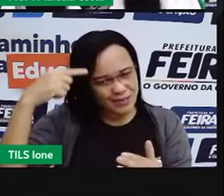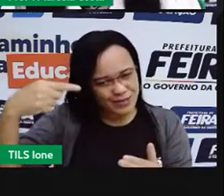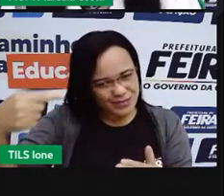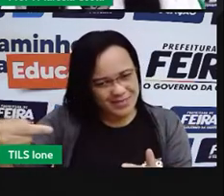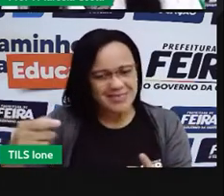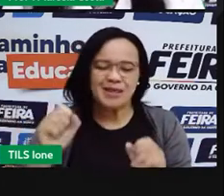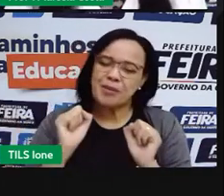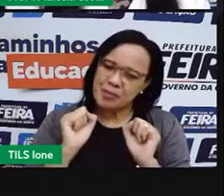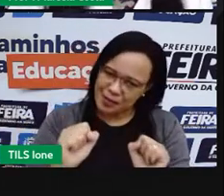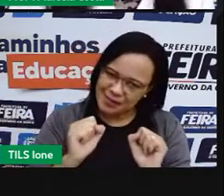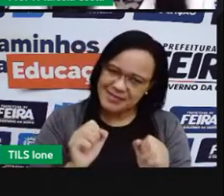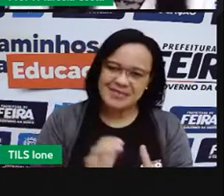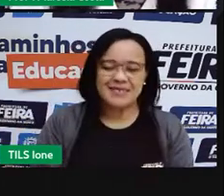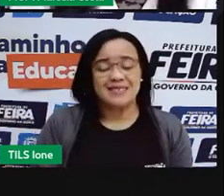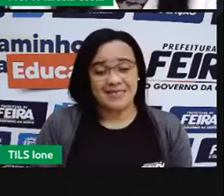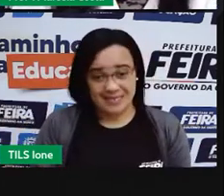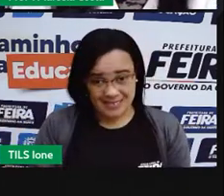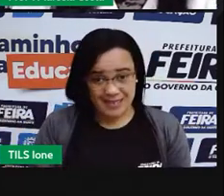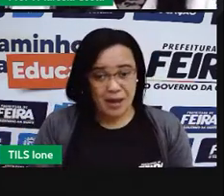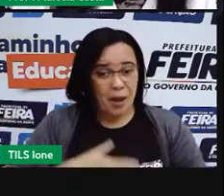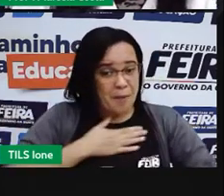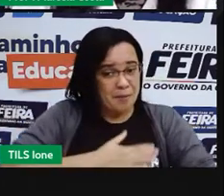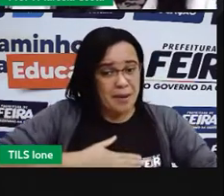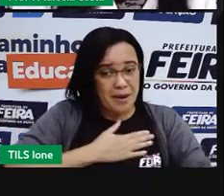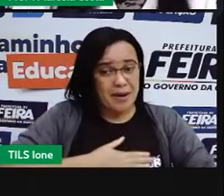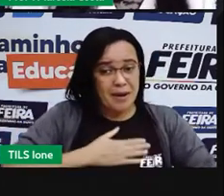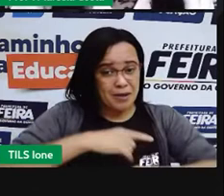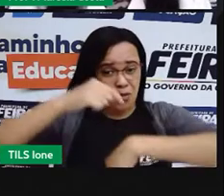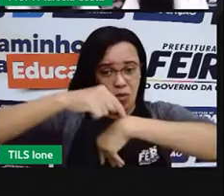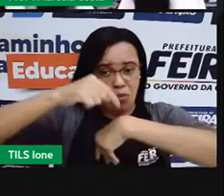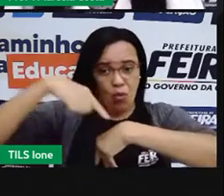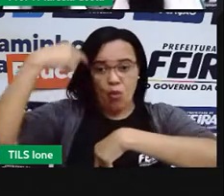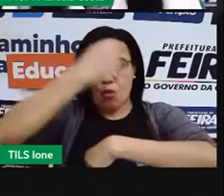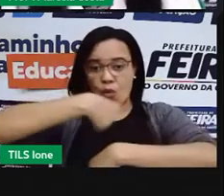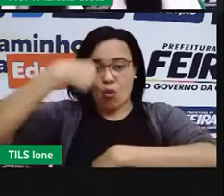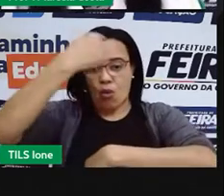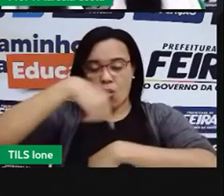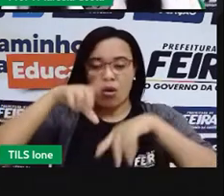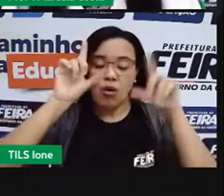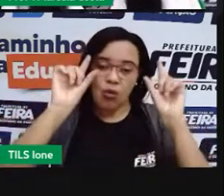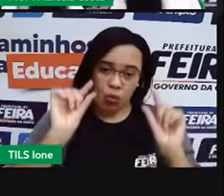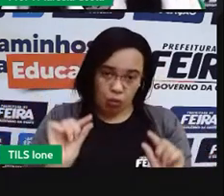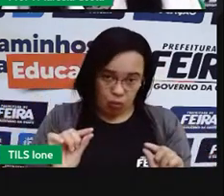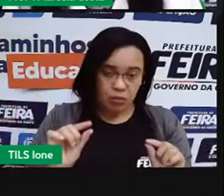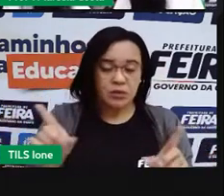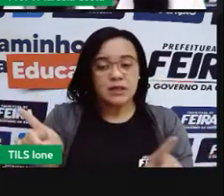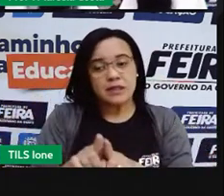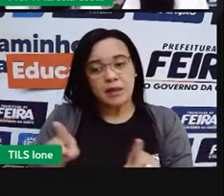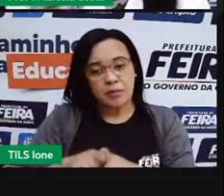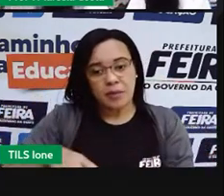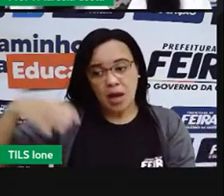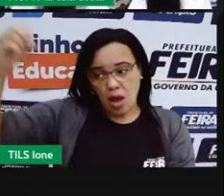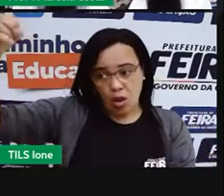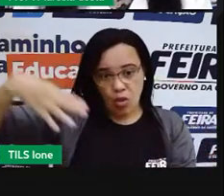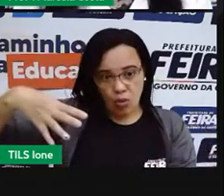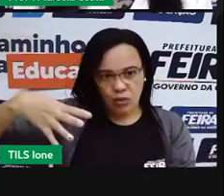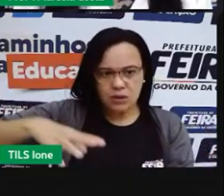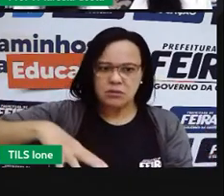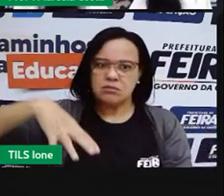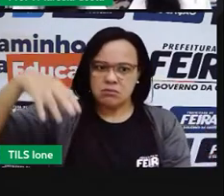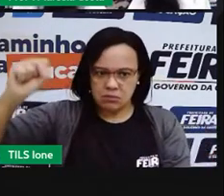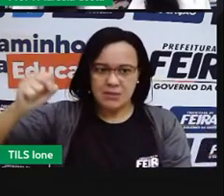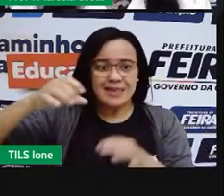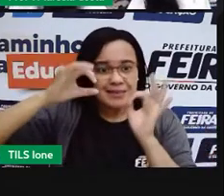banho, apagar a luz ao sair do ambiente, não jogar comida fora. A gente retoma